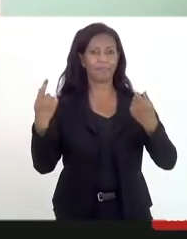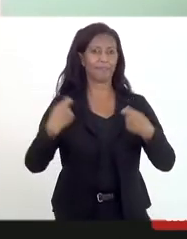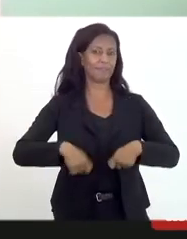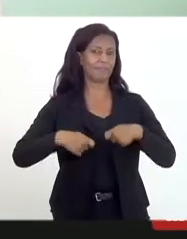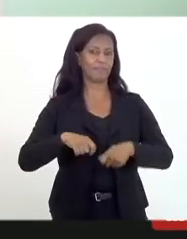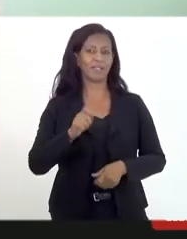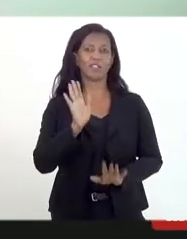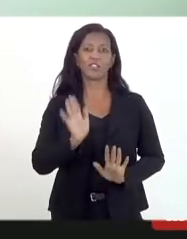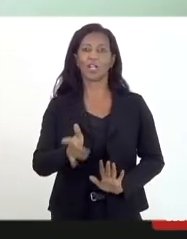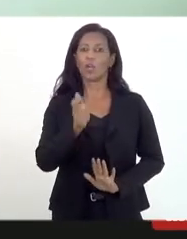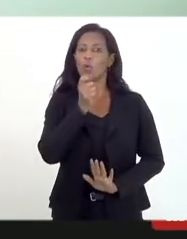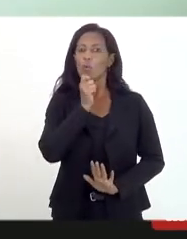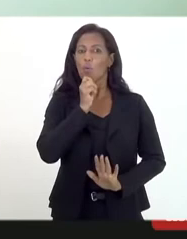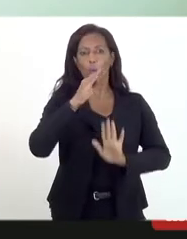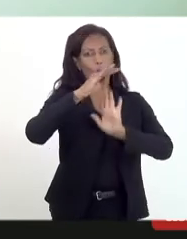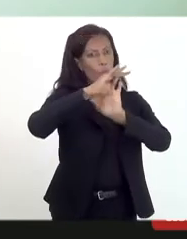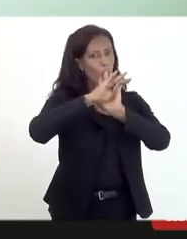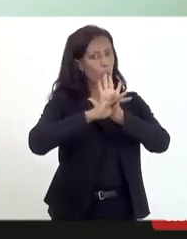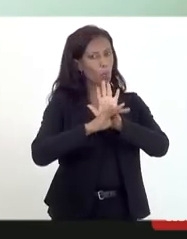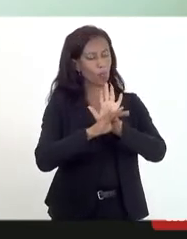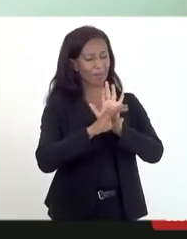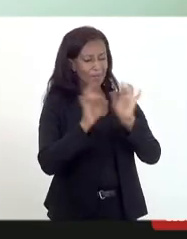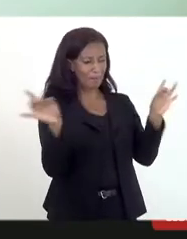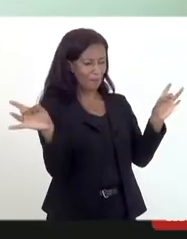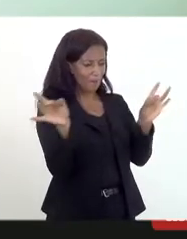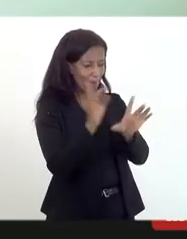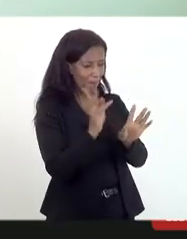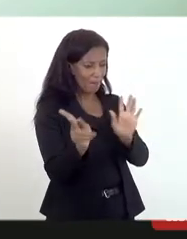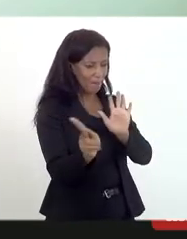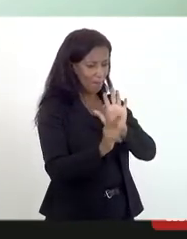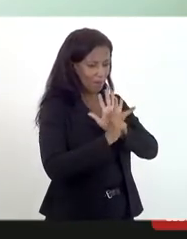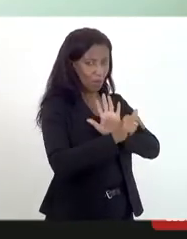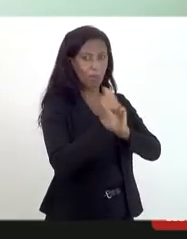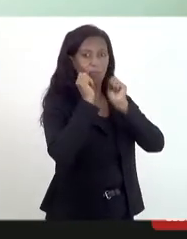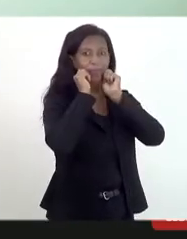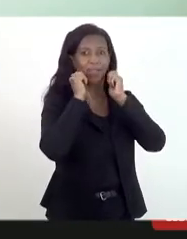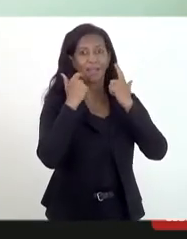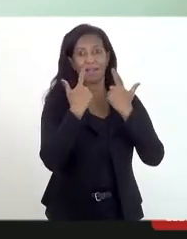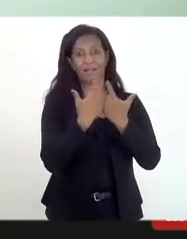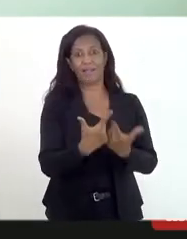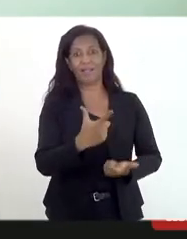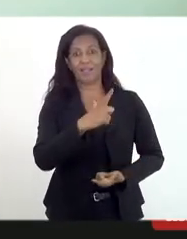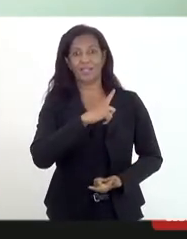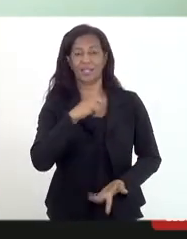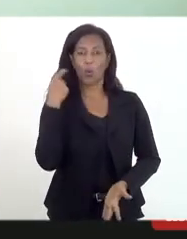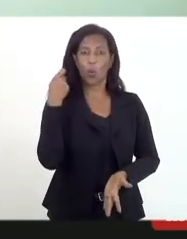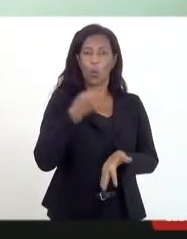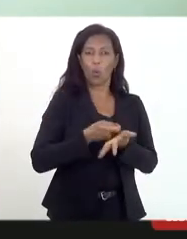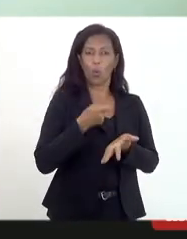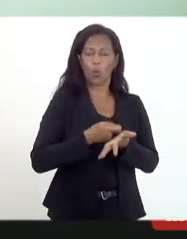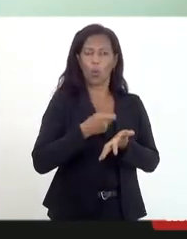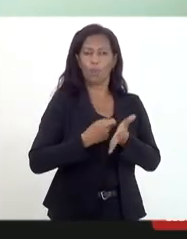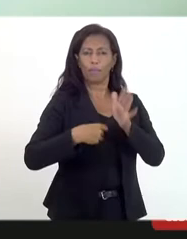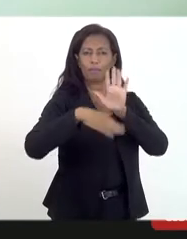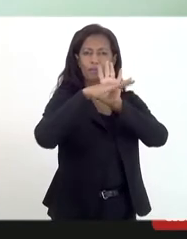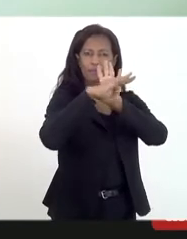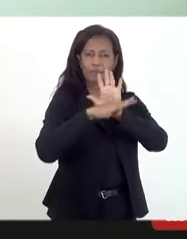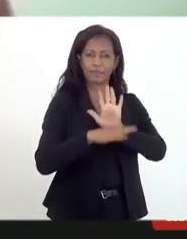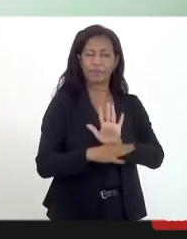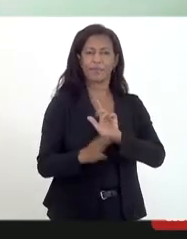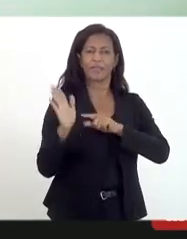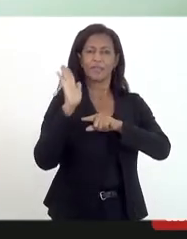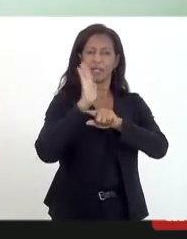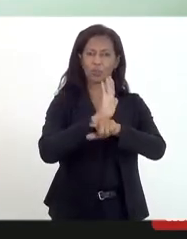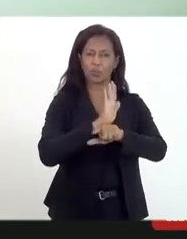que não temos um programa específico que a LERJ tem que cobrar a existência desse programa e ajudar na